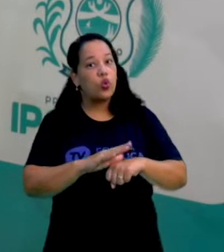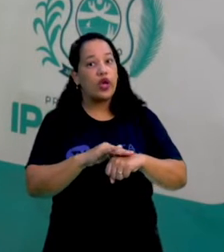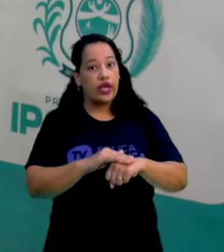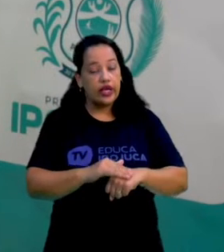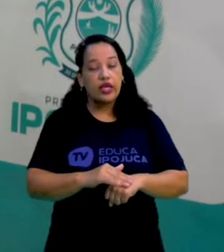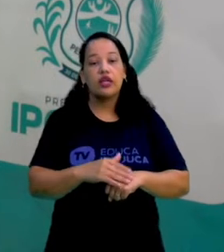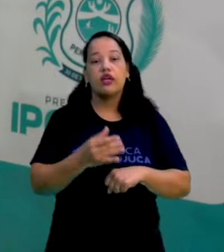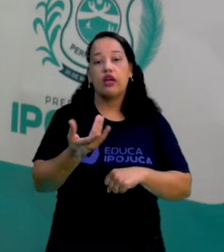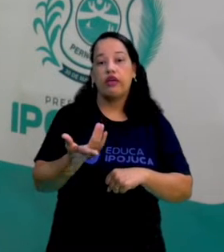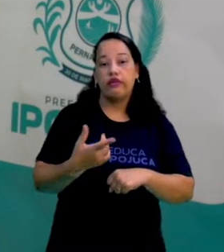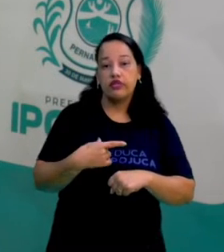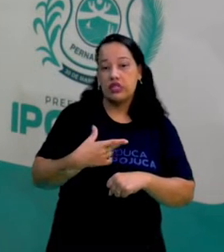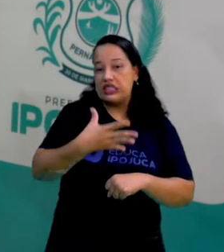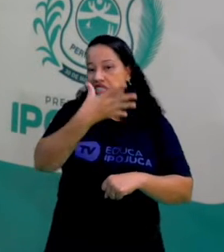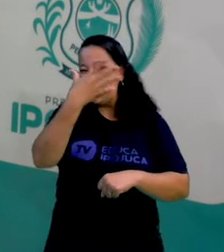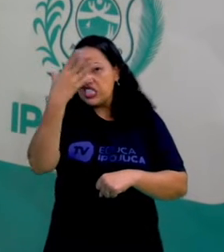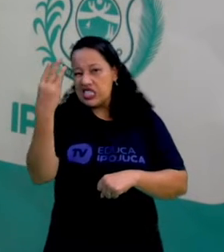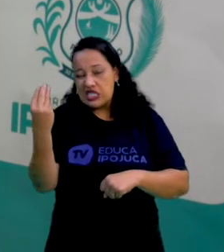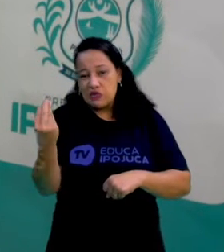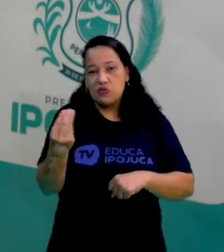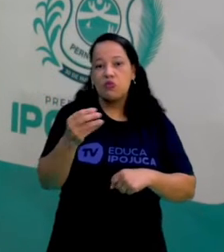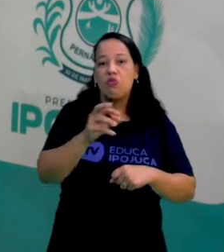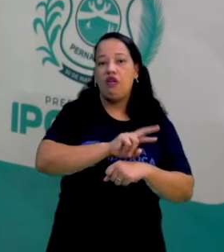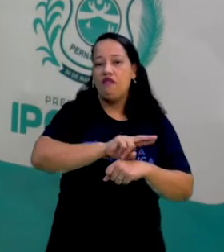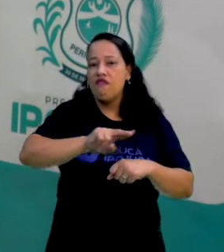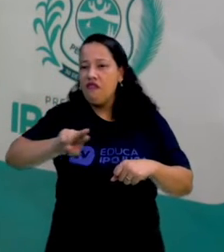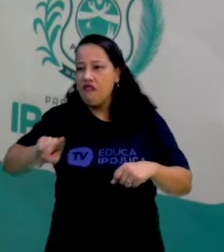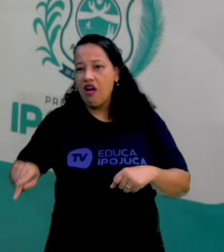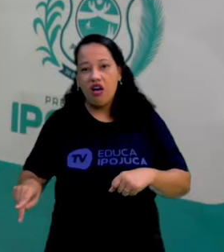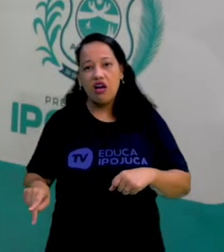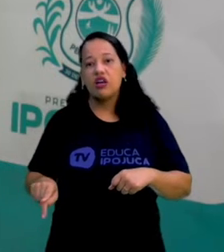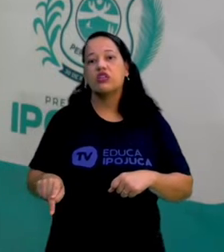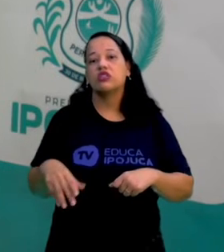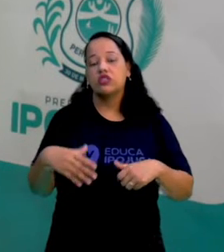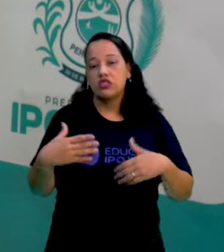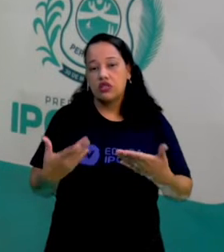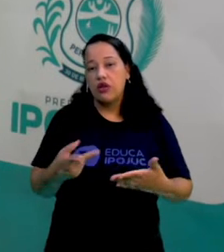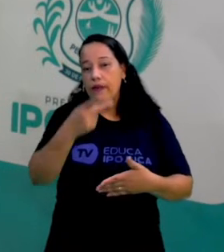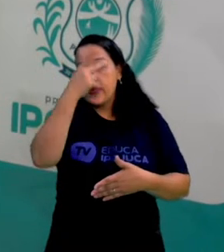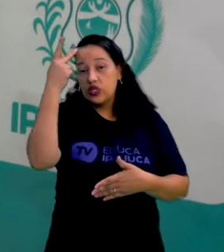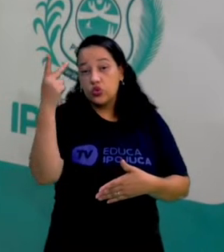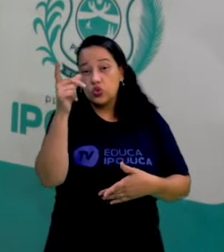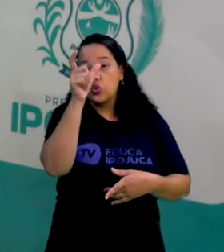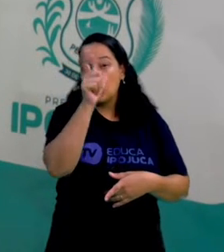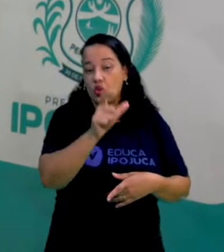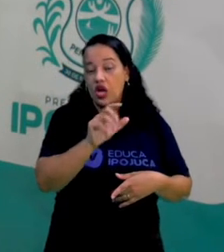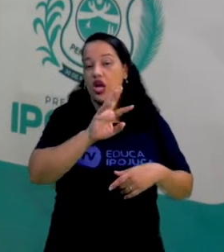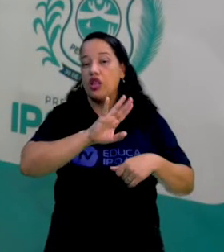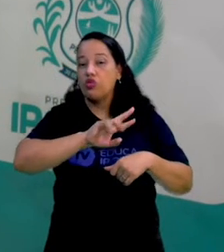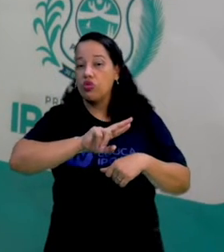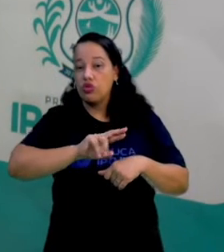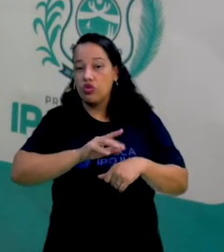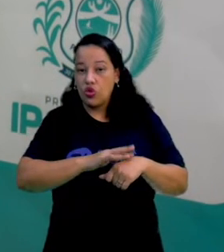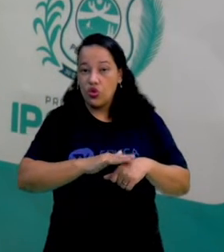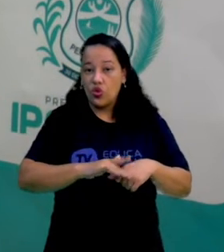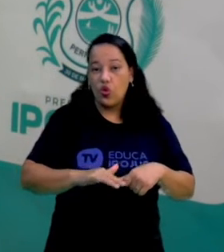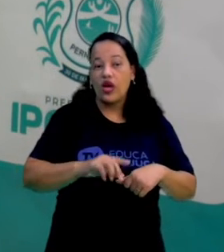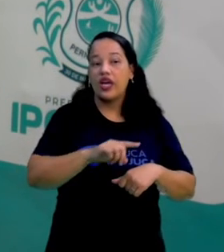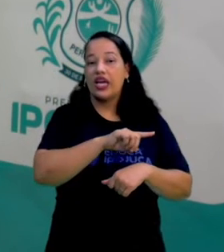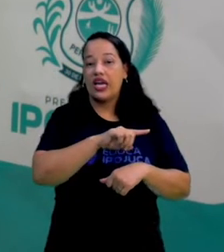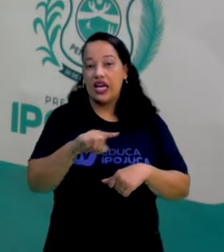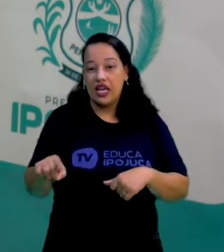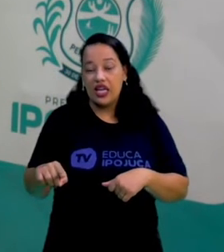como Alzheimer, Parkinson, elas são... Os pacientes que possuem esses quadros, eles têm